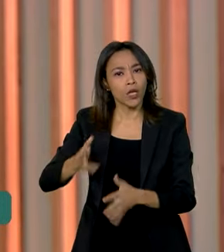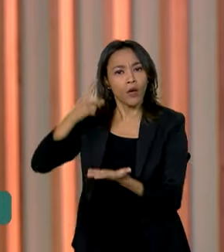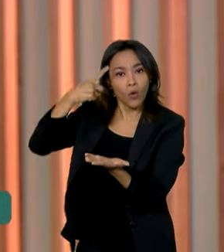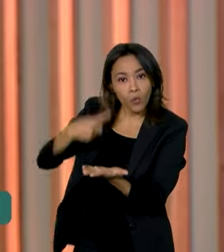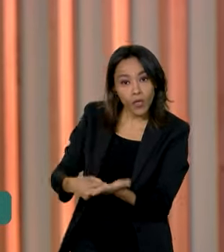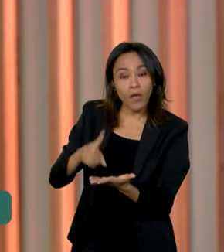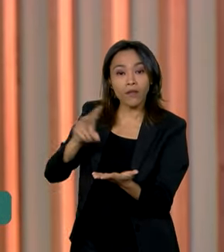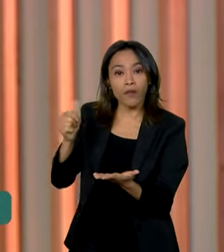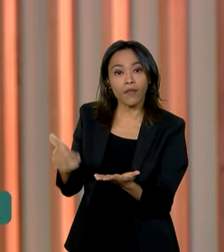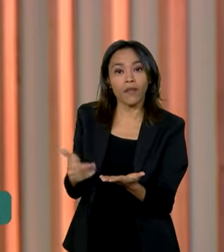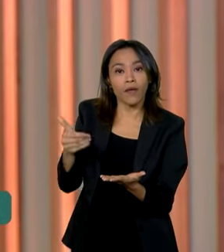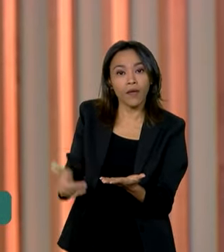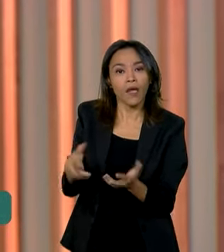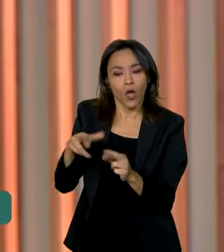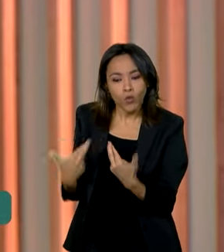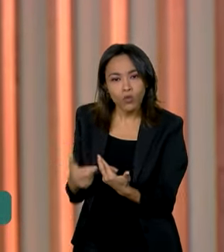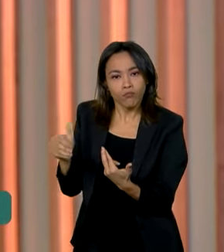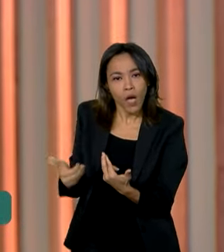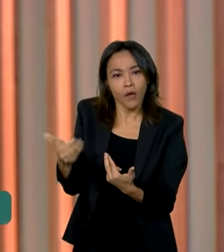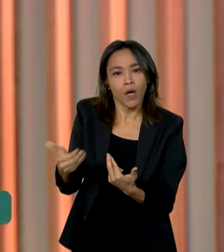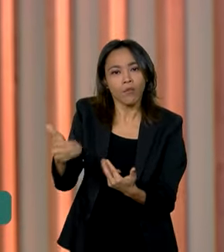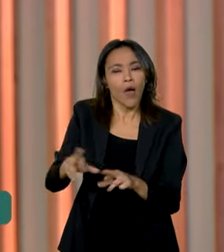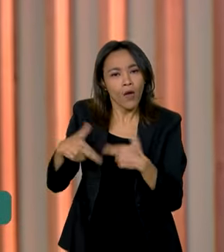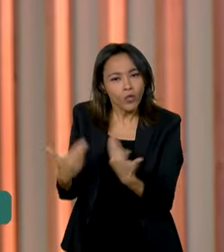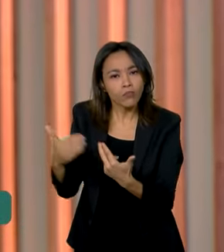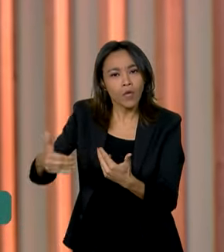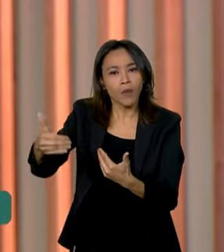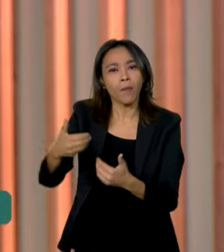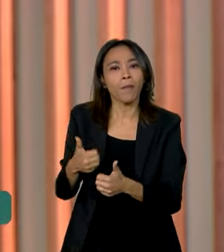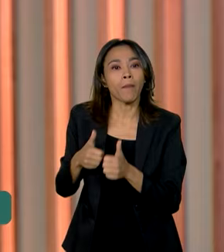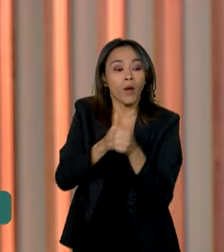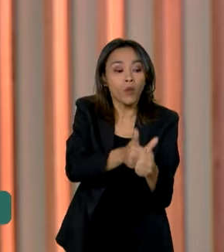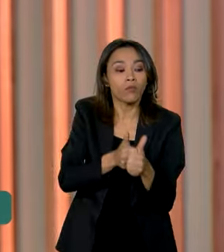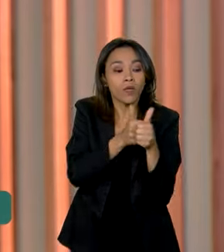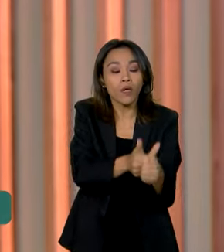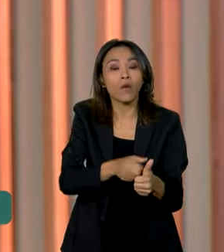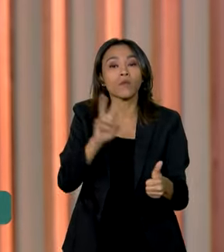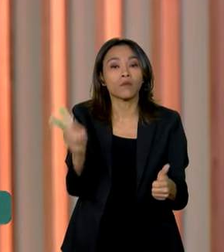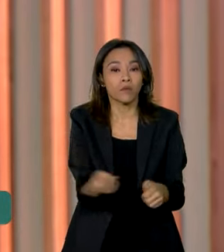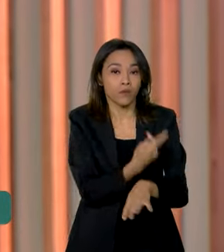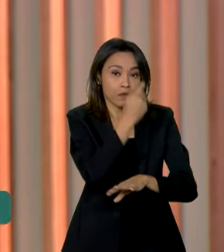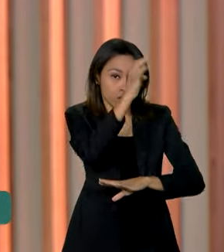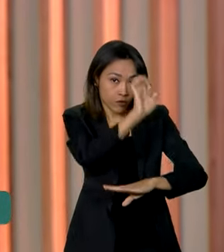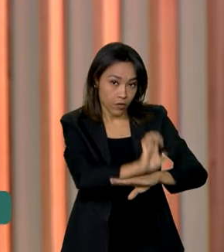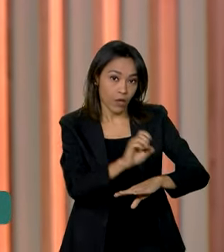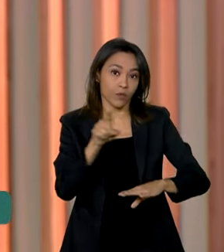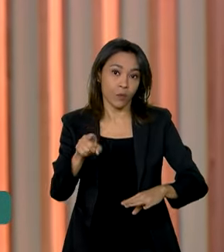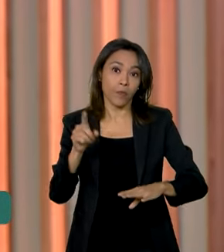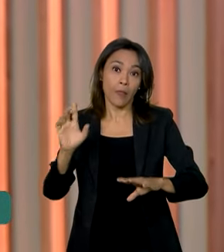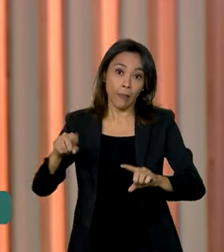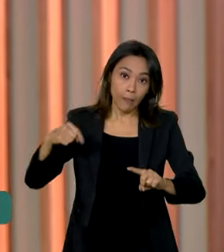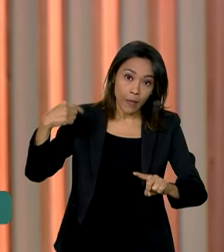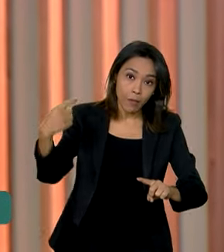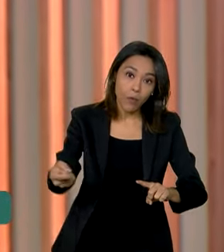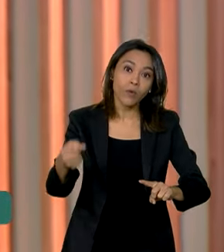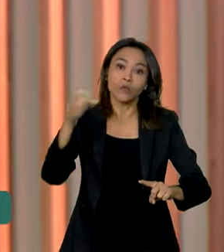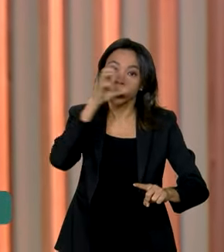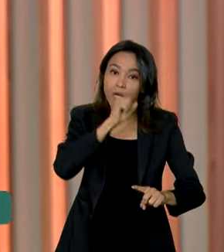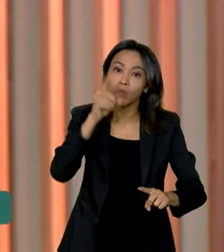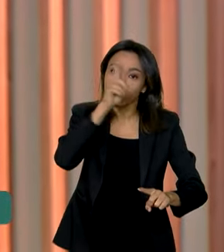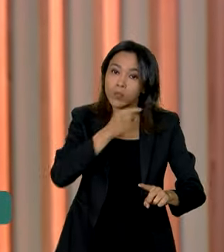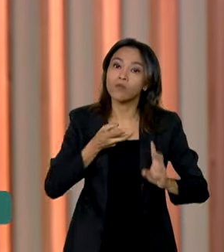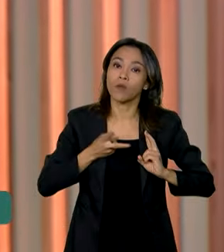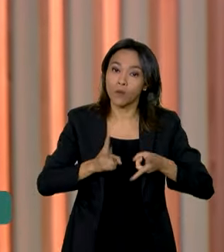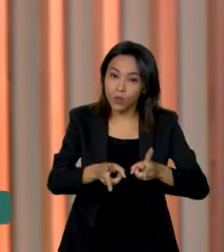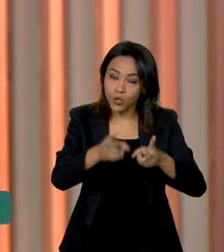que haverá reuniões diárias para monitorar as ações. Durante o fim de semana, a dinâmica de acompanhamentos será